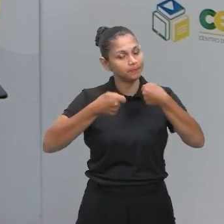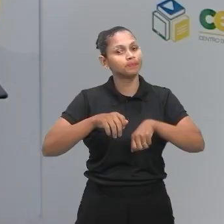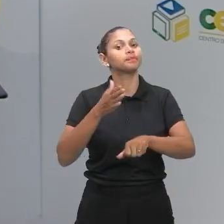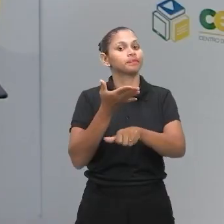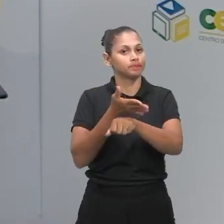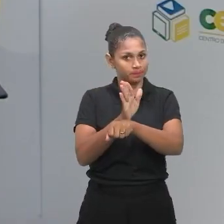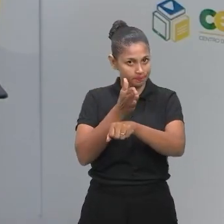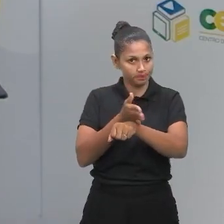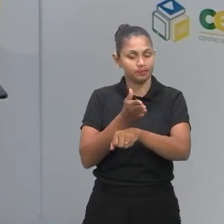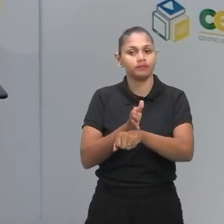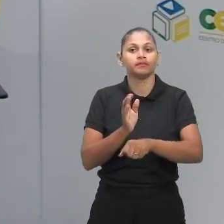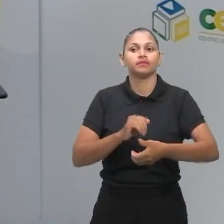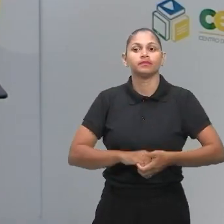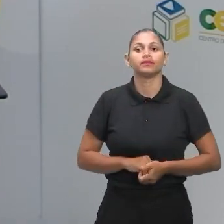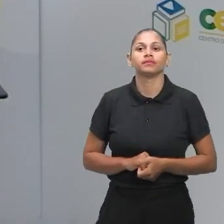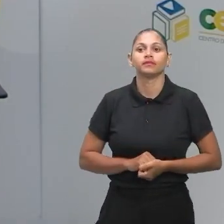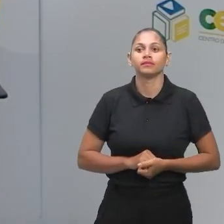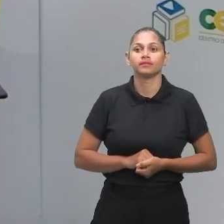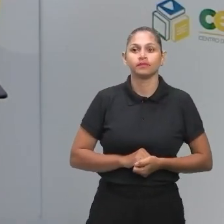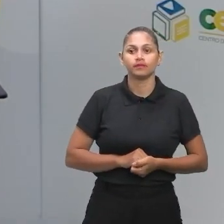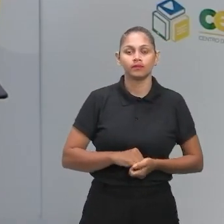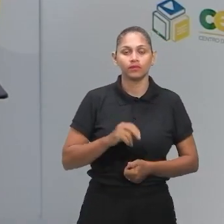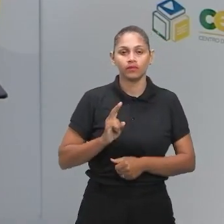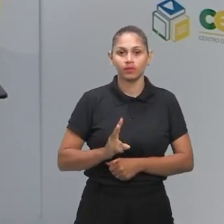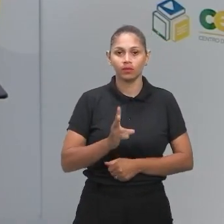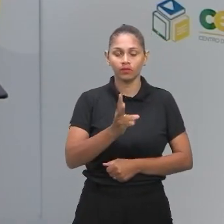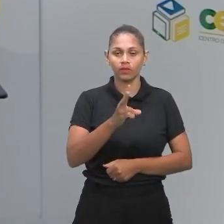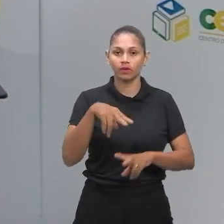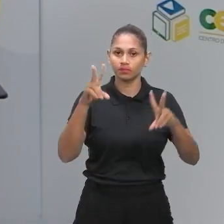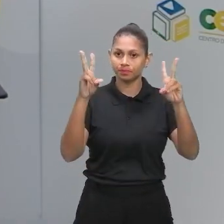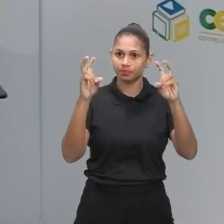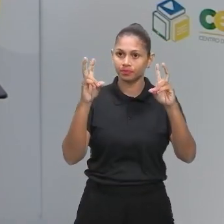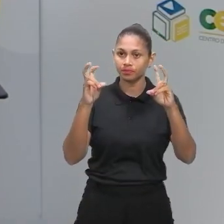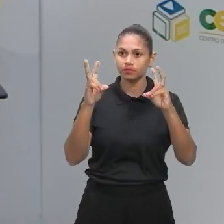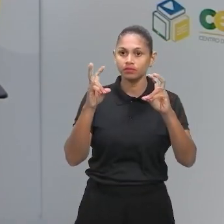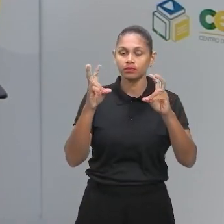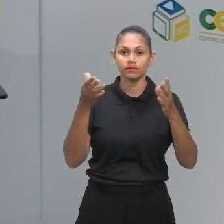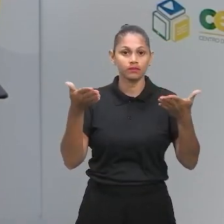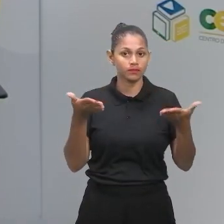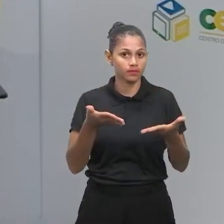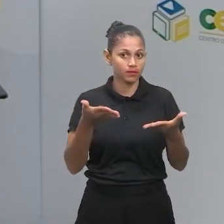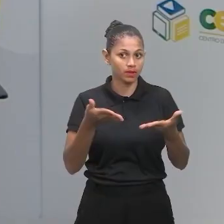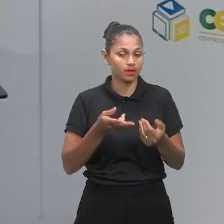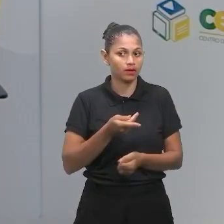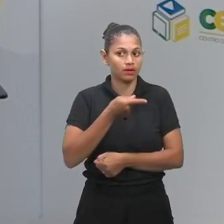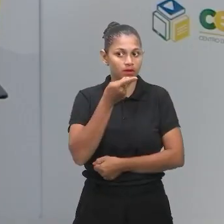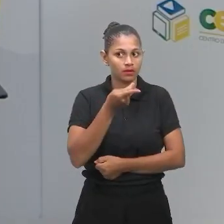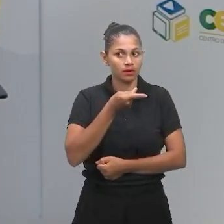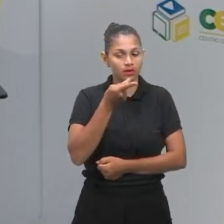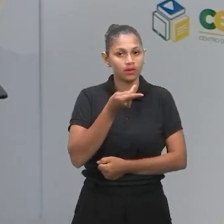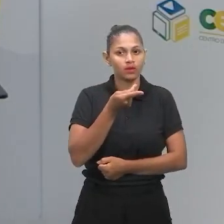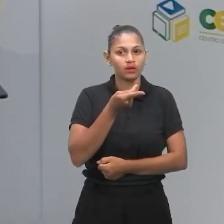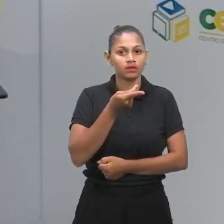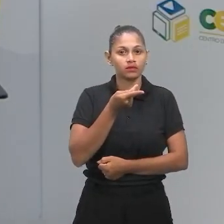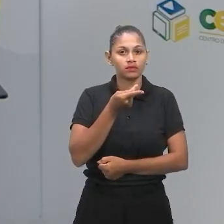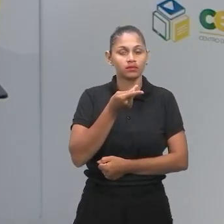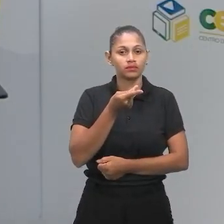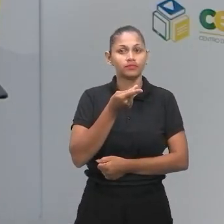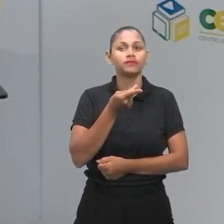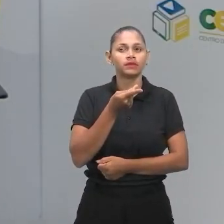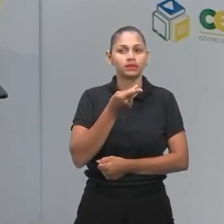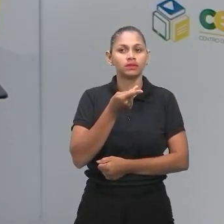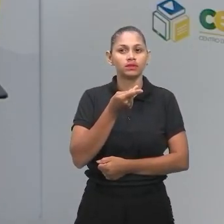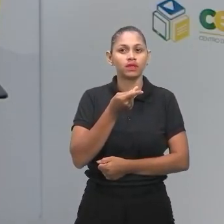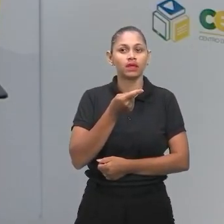nossa prática, vamos agora dar continuidade ao nosso conteúdo, só que agora vamos falar de escala. O que